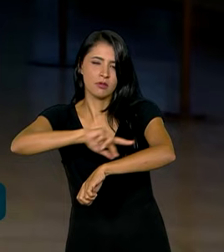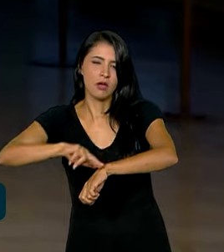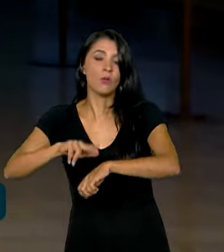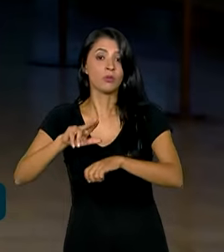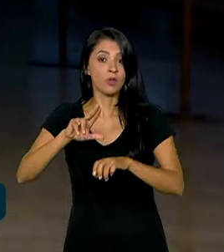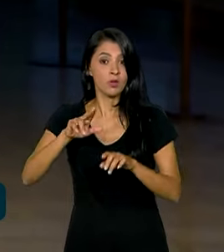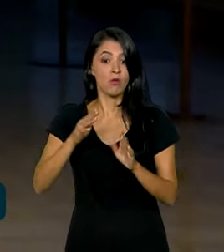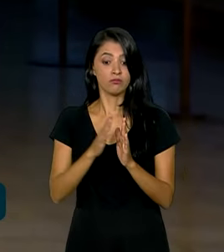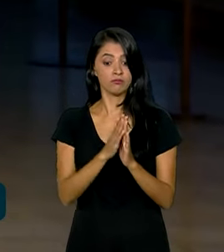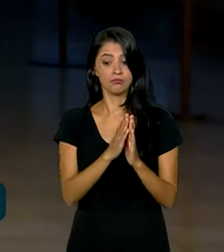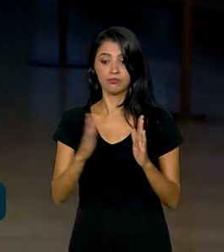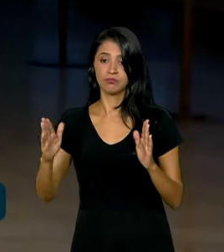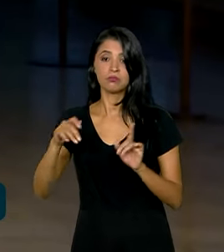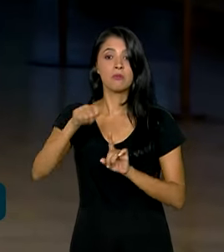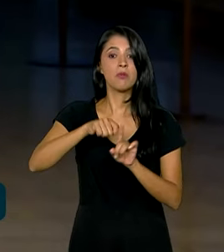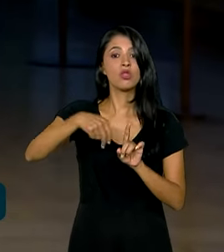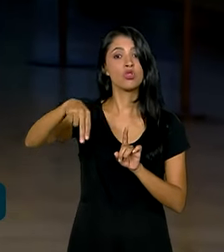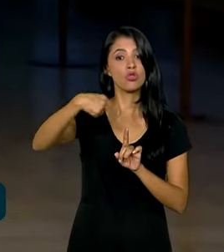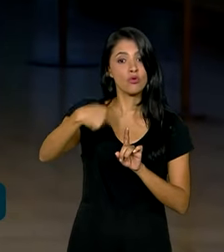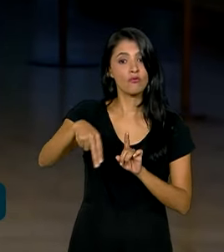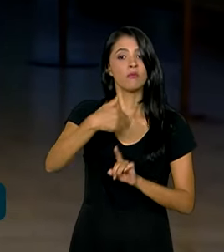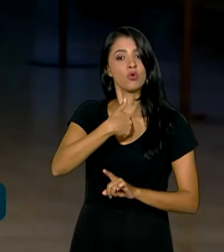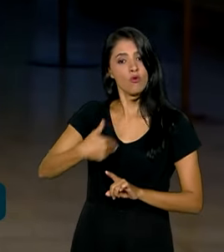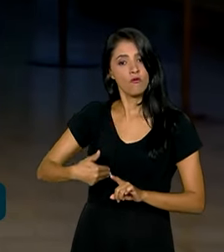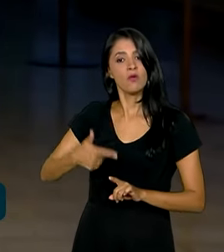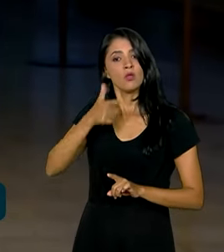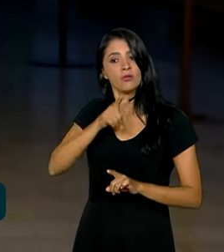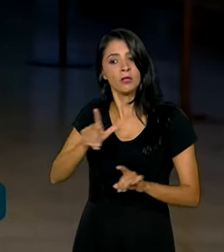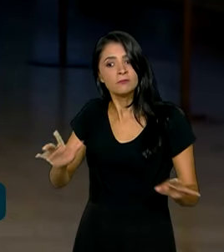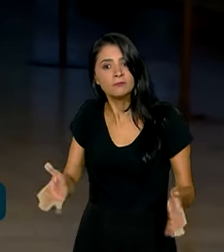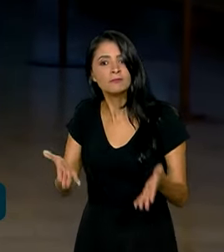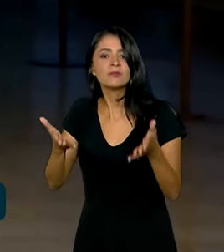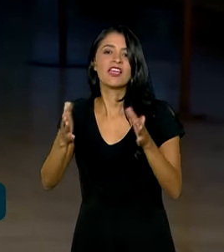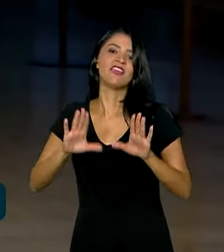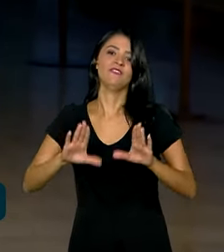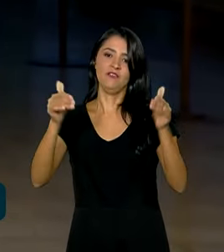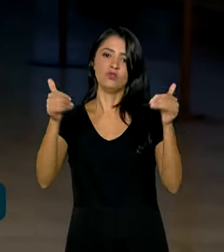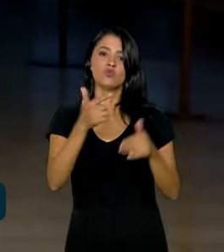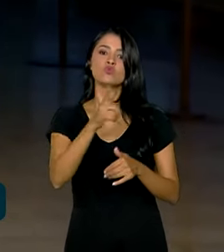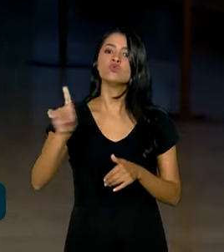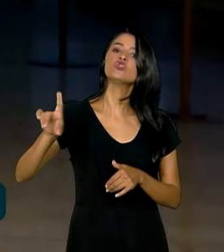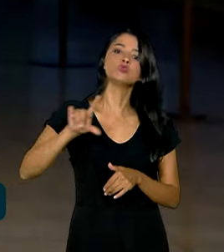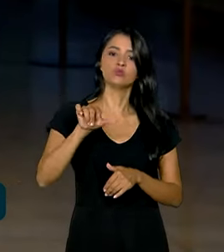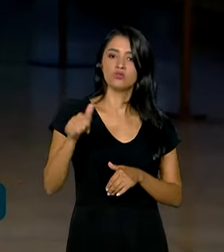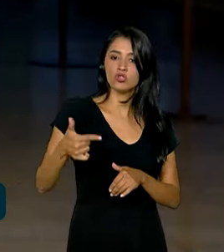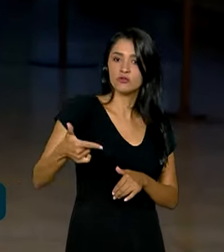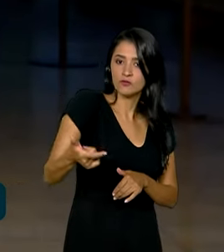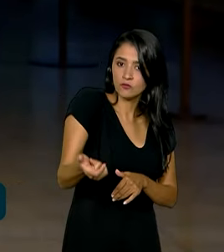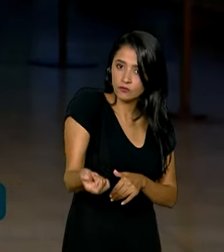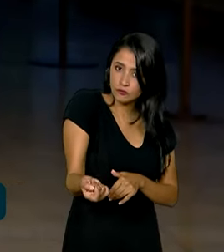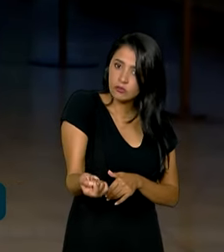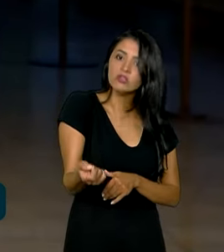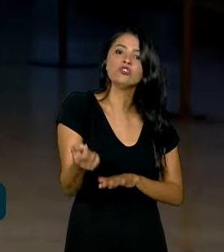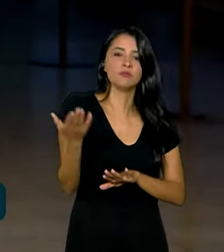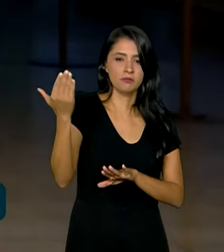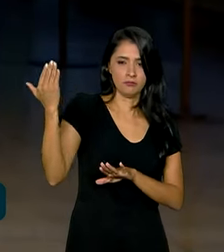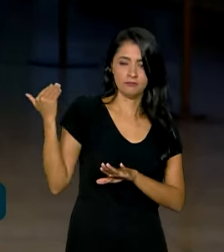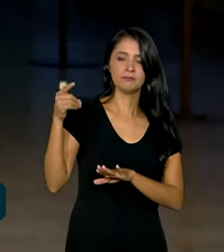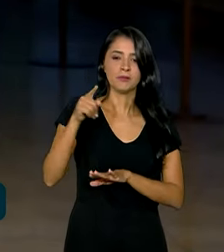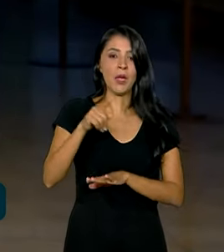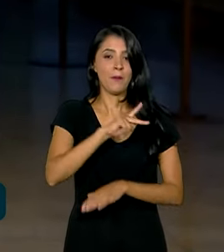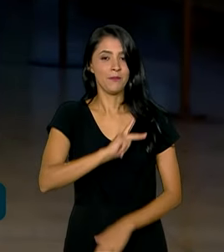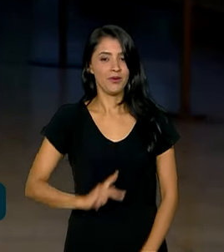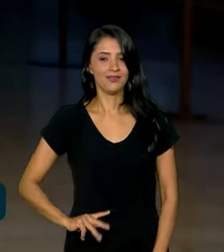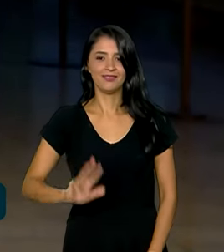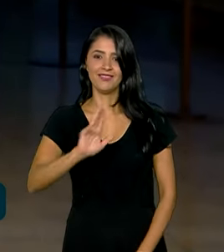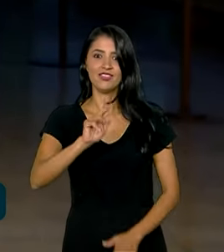novembro, o governo tem promovido aí uma série de ações. E no último dia 20, o presidente Lula assinou o segundo